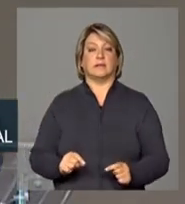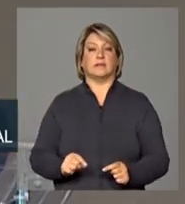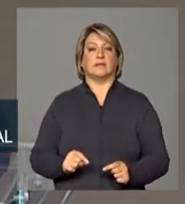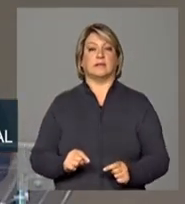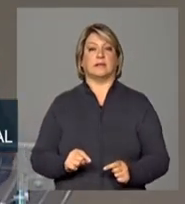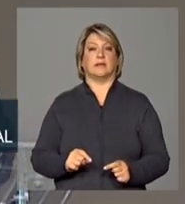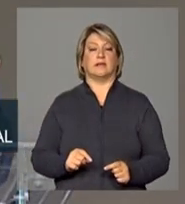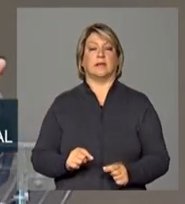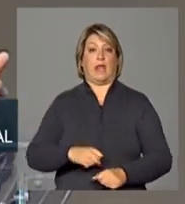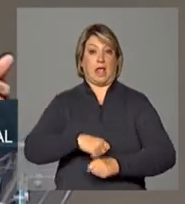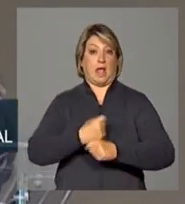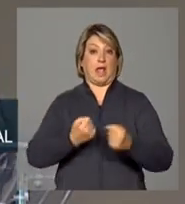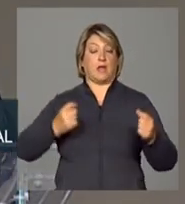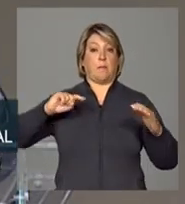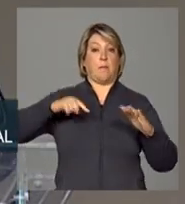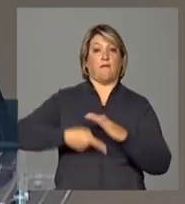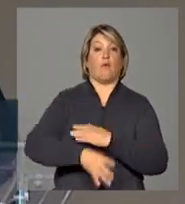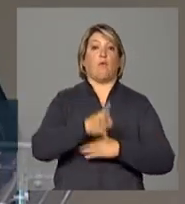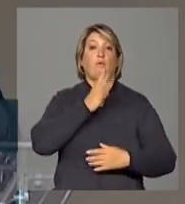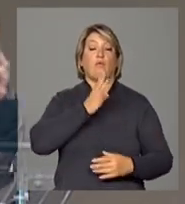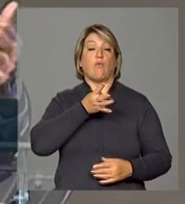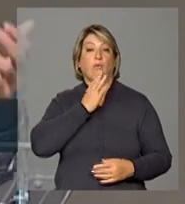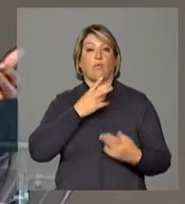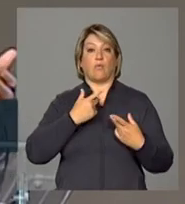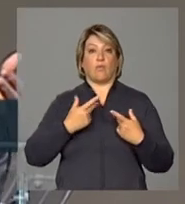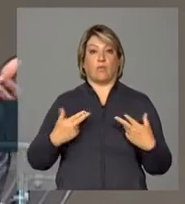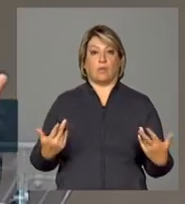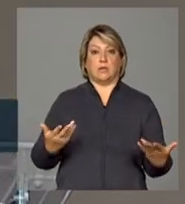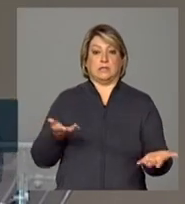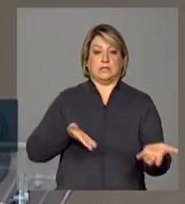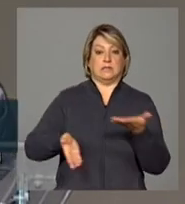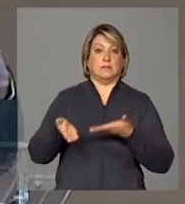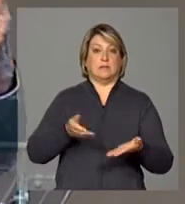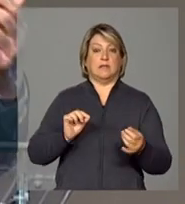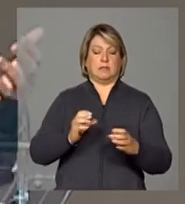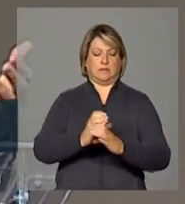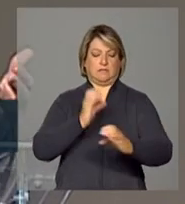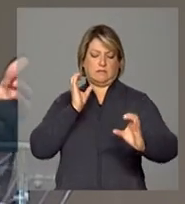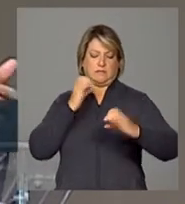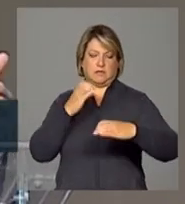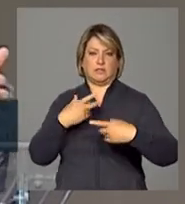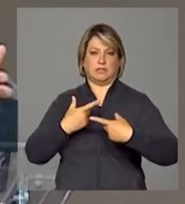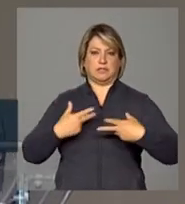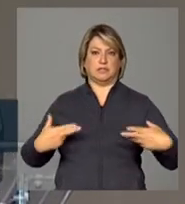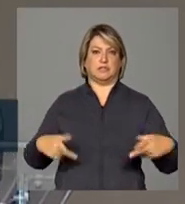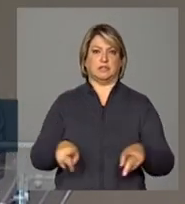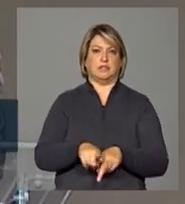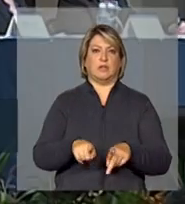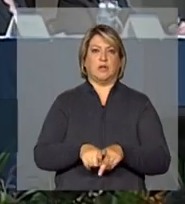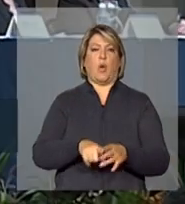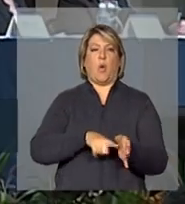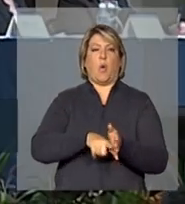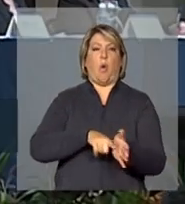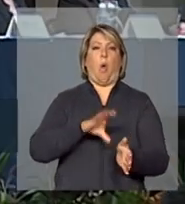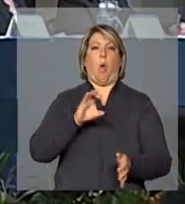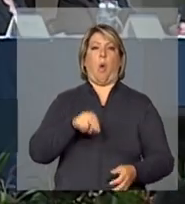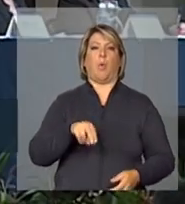grande intensidade de conhecimento serviços de engenharia serviços de consultoria